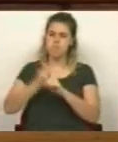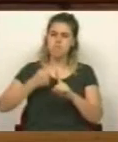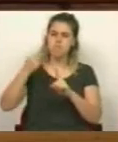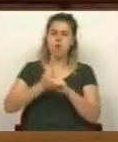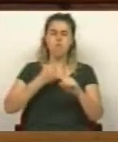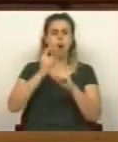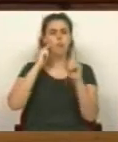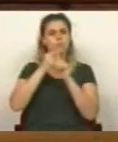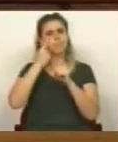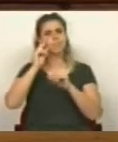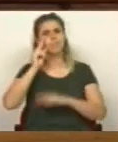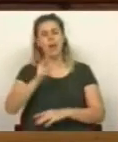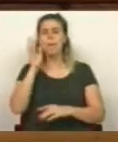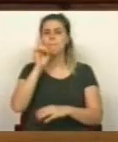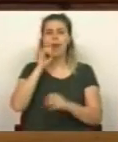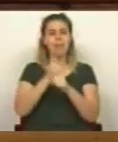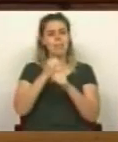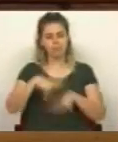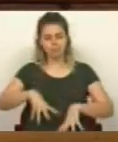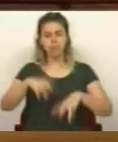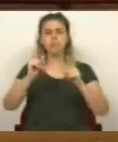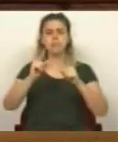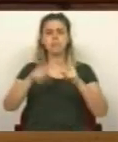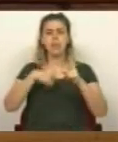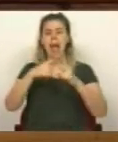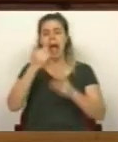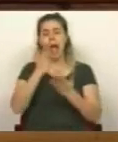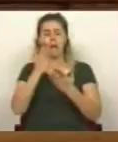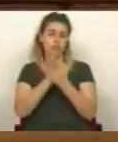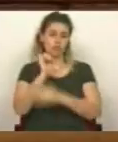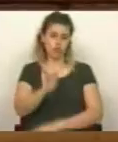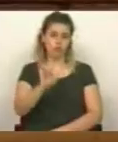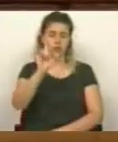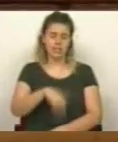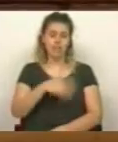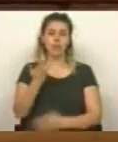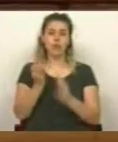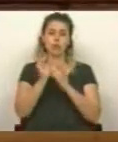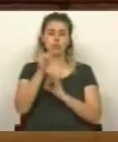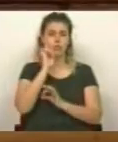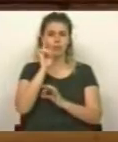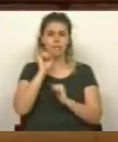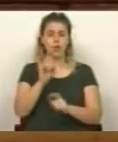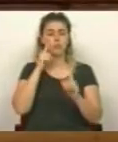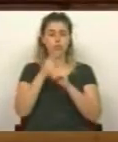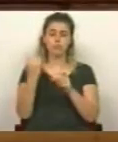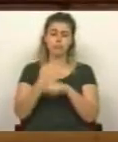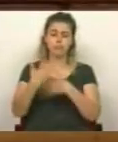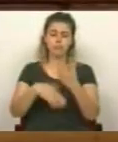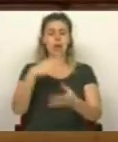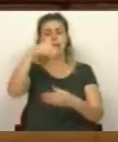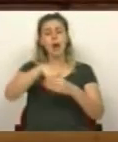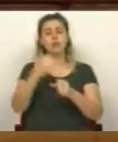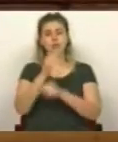para verem reconhecido a importância do trabalho que desenvolvem, as suas habilitações e o seu importante contributo para o funcionamento do